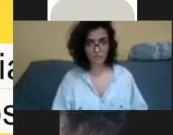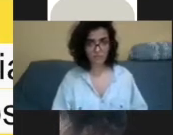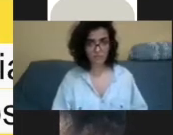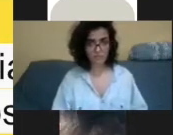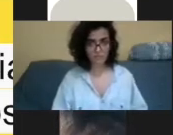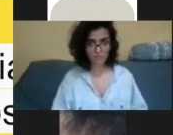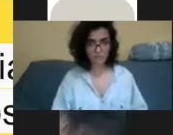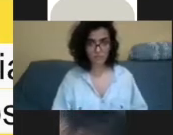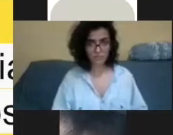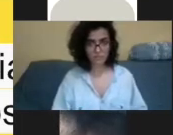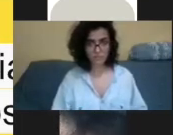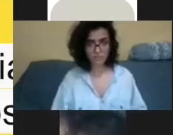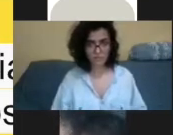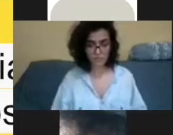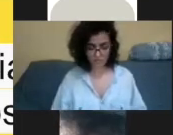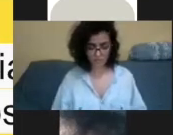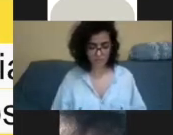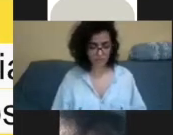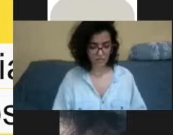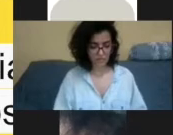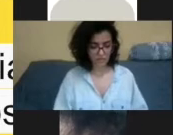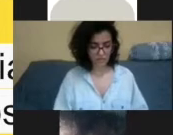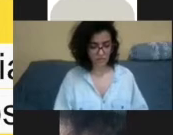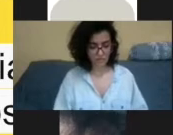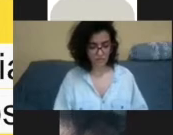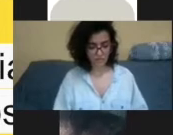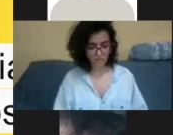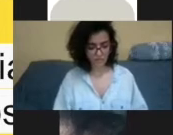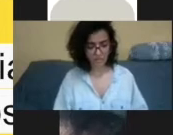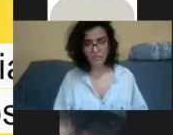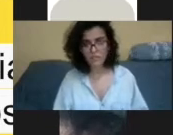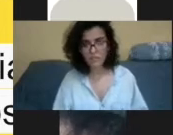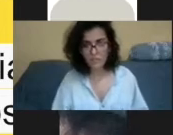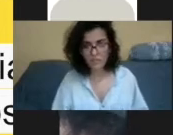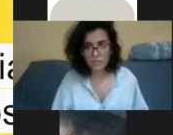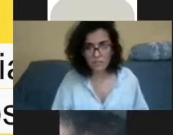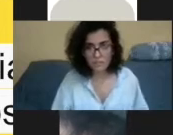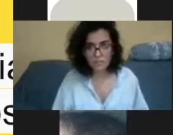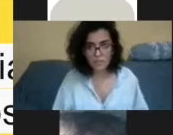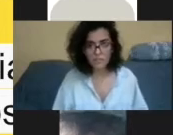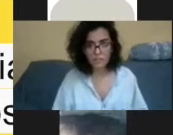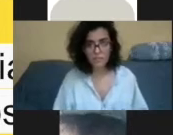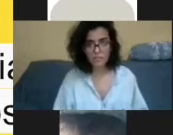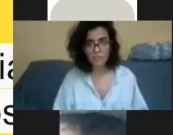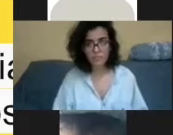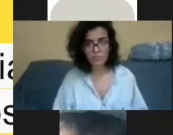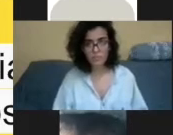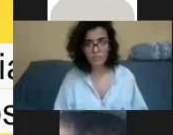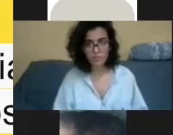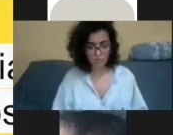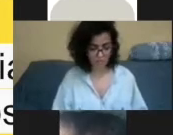aos indivíduos que necessitam de serviços específicos para acessar o conteúdo proposto. Então, vem aqui o a gente já falou,